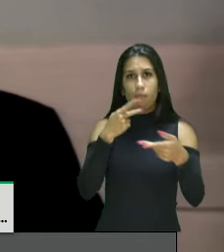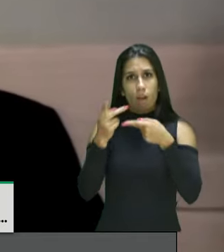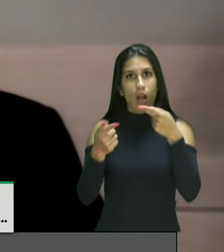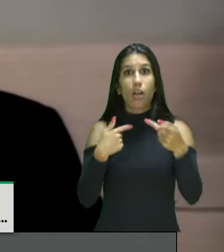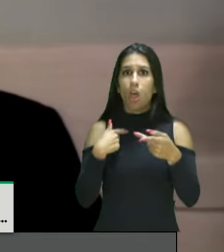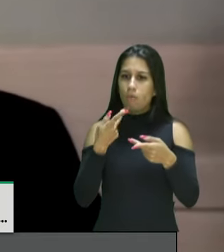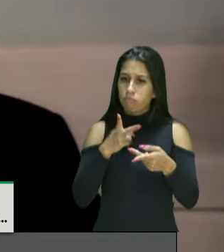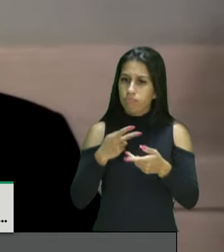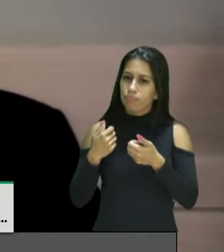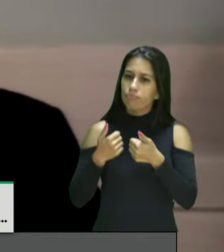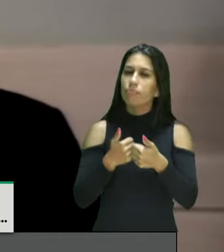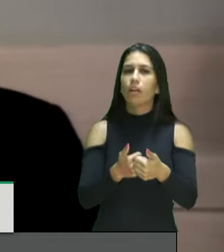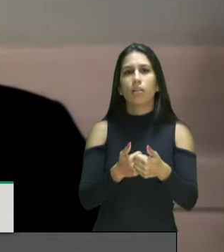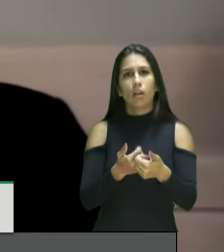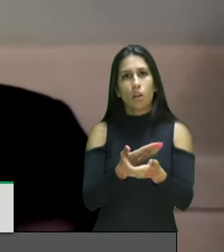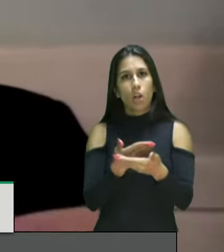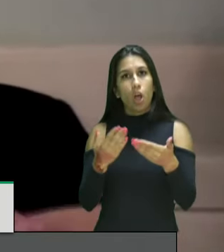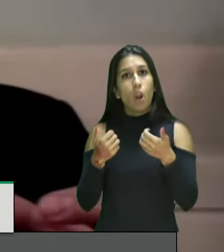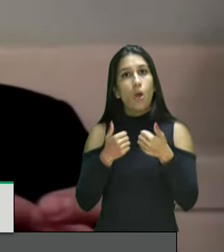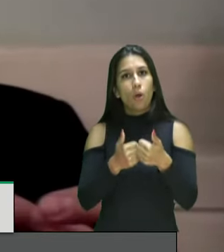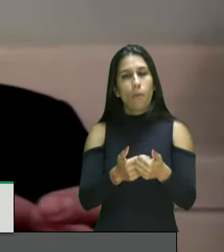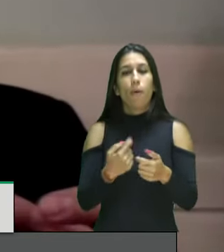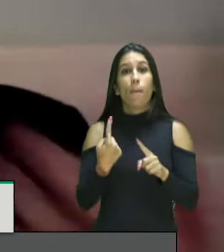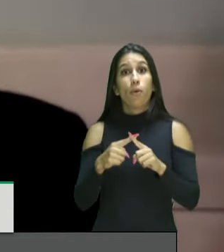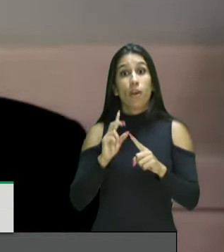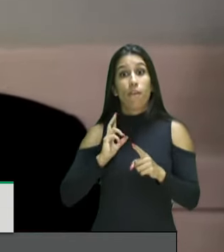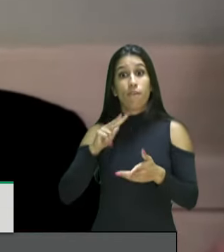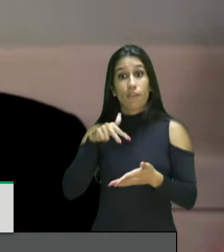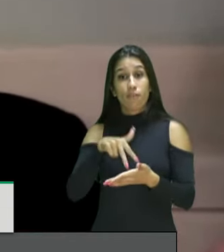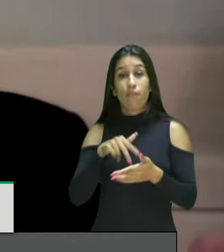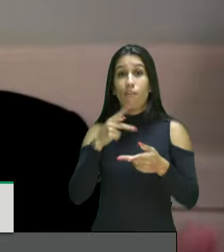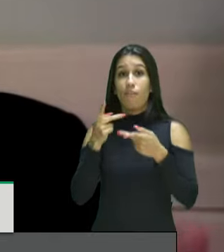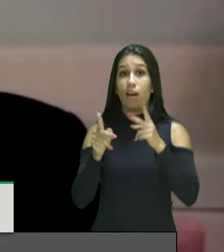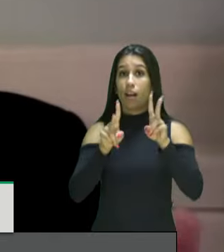audiências públicas porque vêm para falar de IRPU